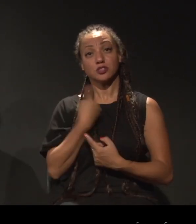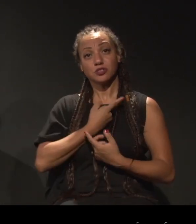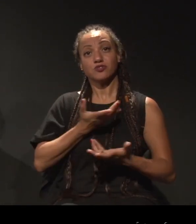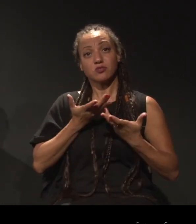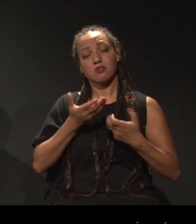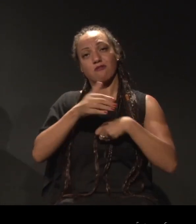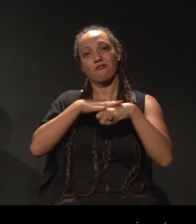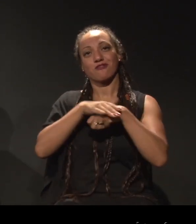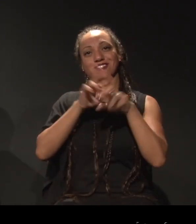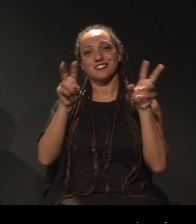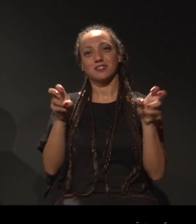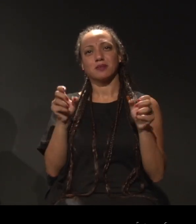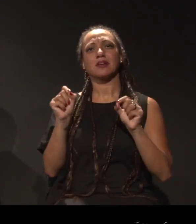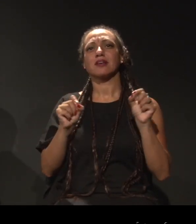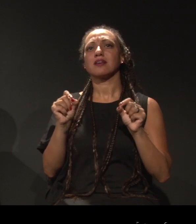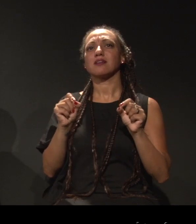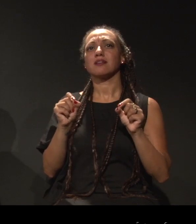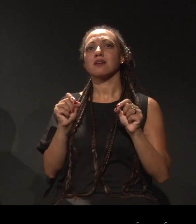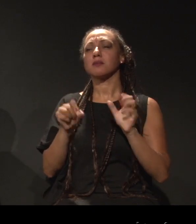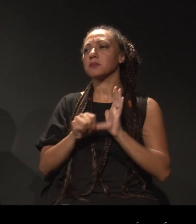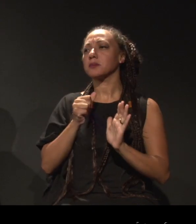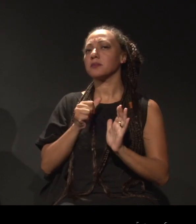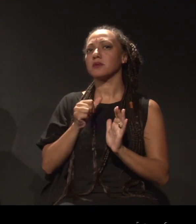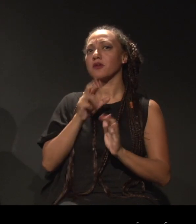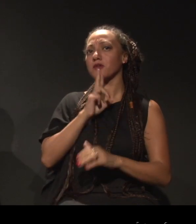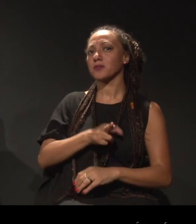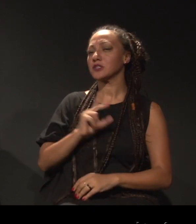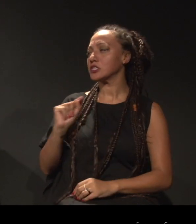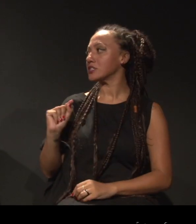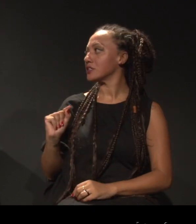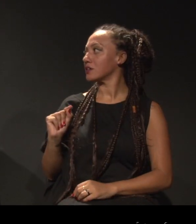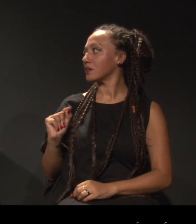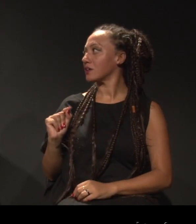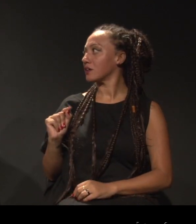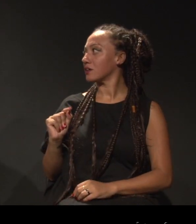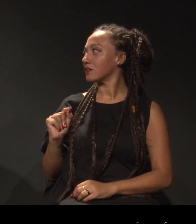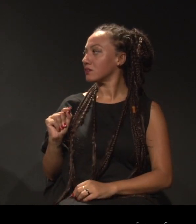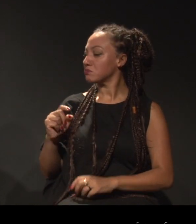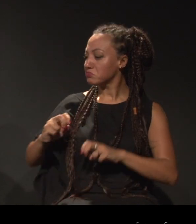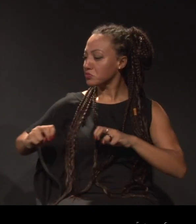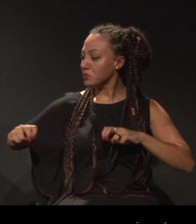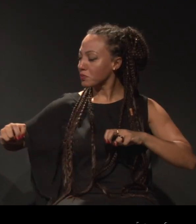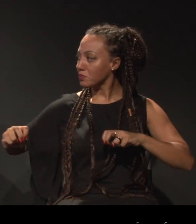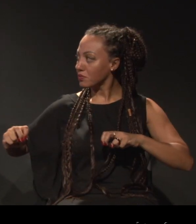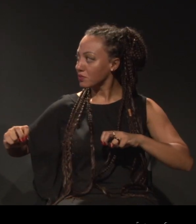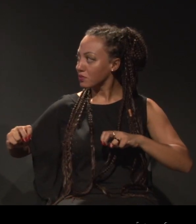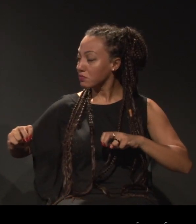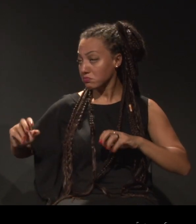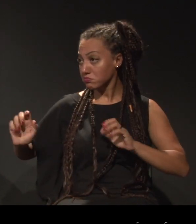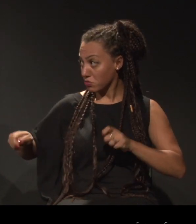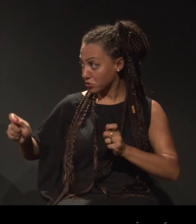Quem vem aqui para responder? Deise, Rui, as meninas, nega,